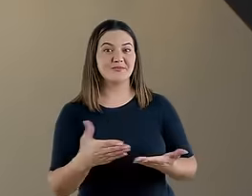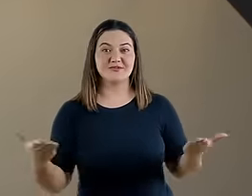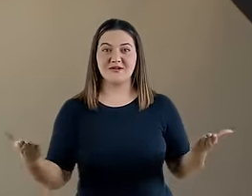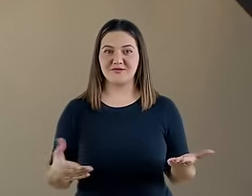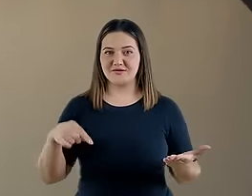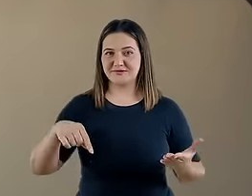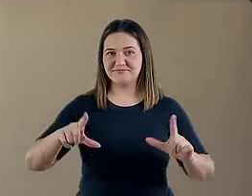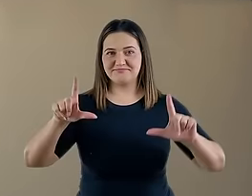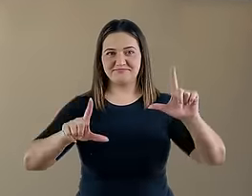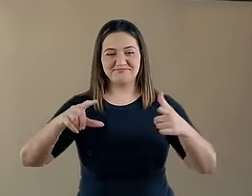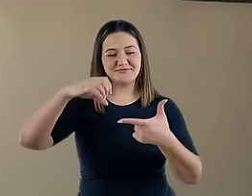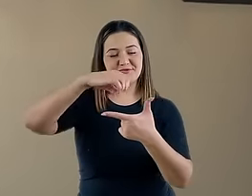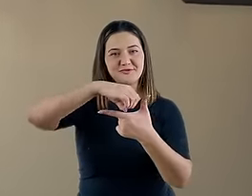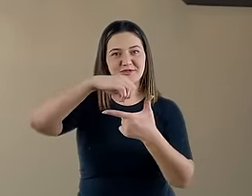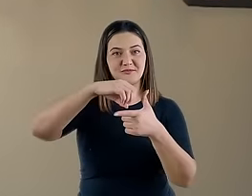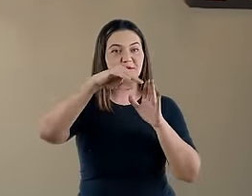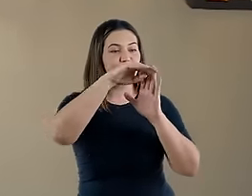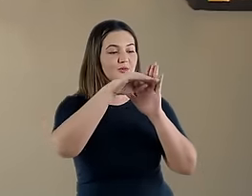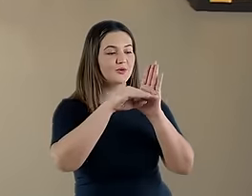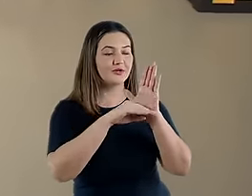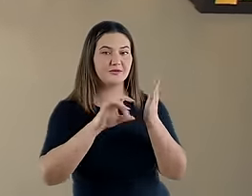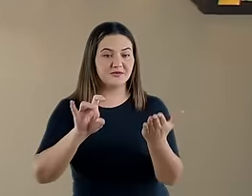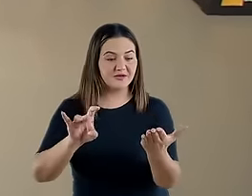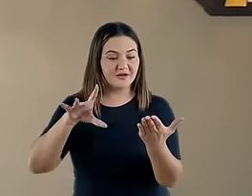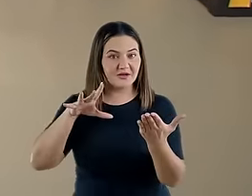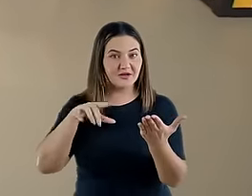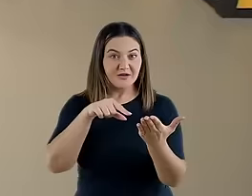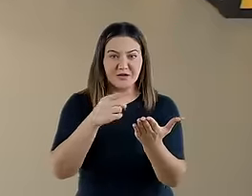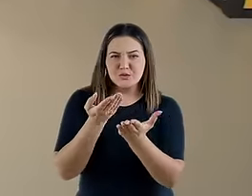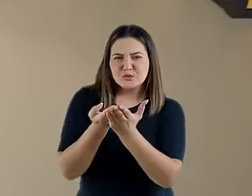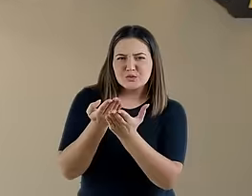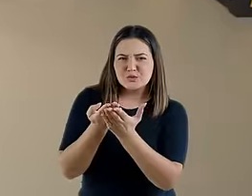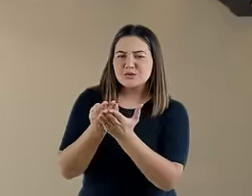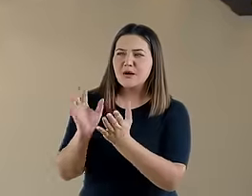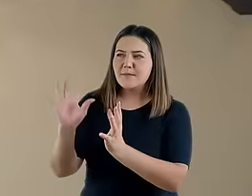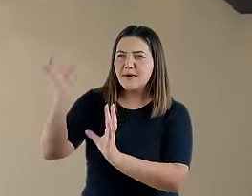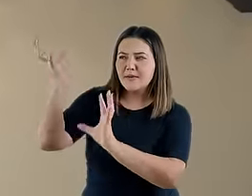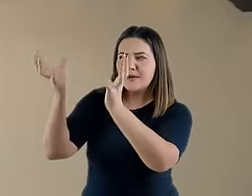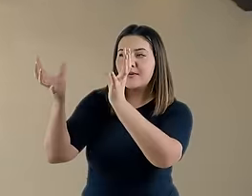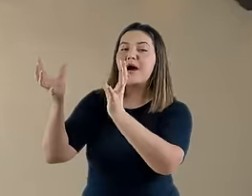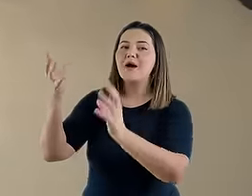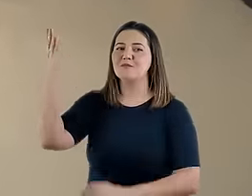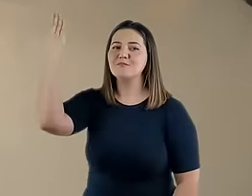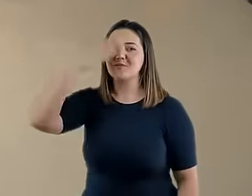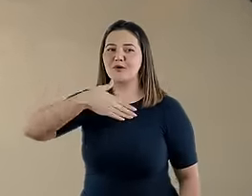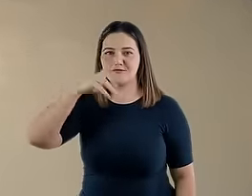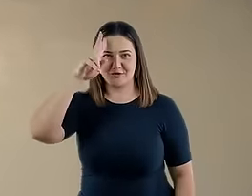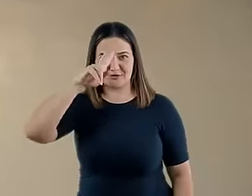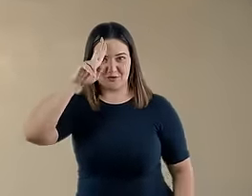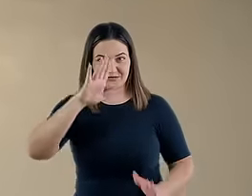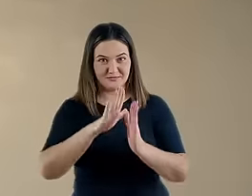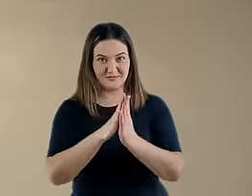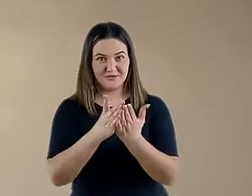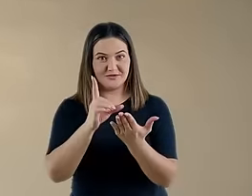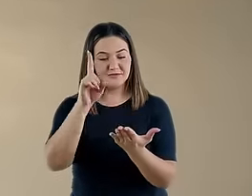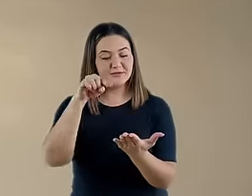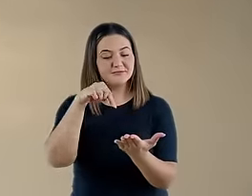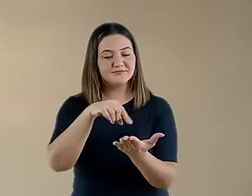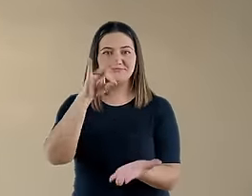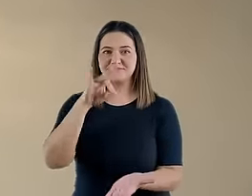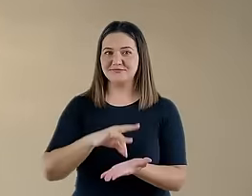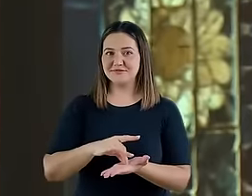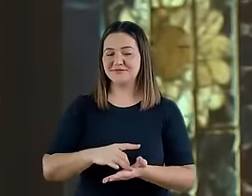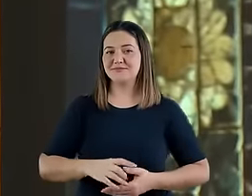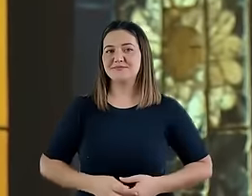Começa agora pela TV Novo Tempo mais um programa Evidências na busca de fatos que comprovem a veracidade histórica da Bíblia Sagrada.